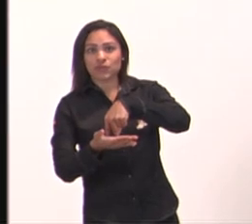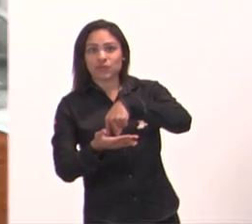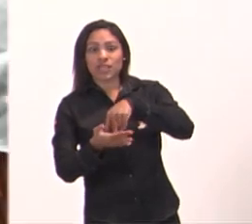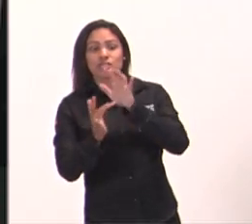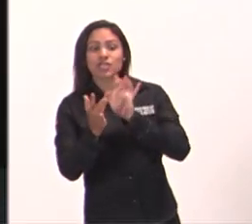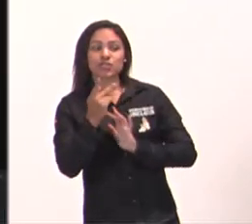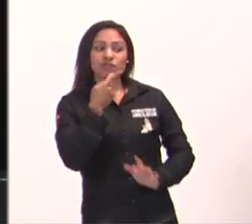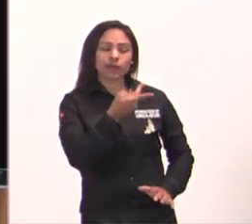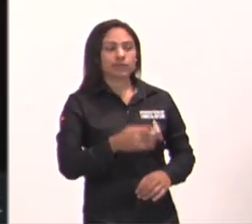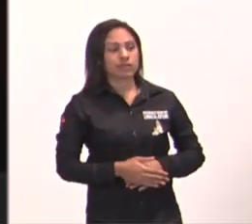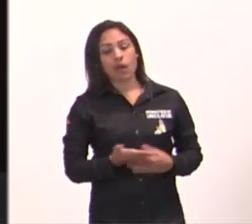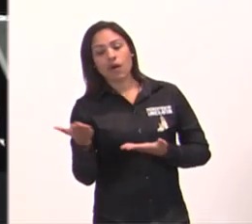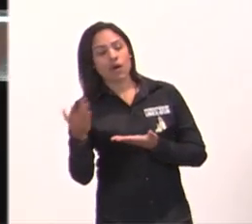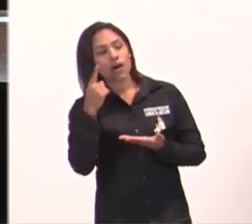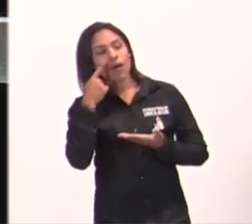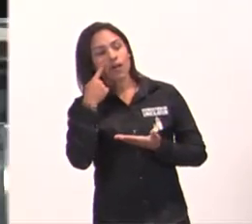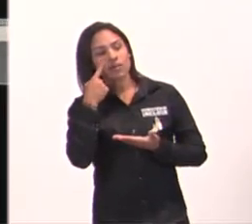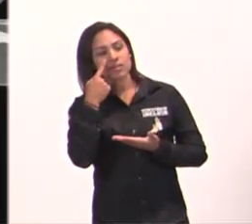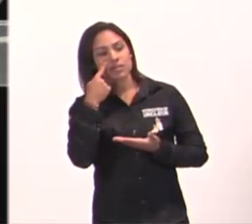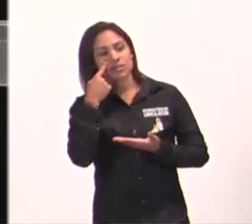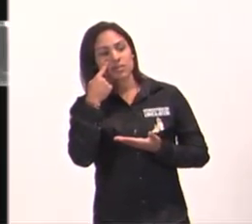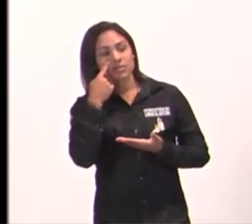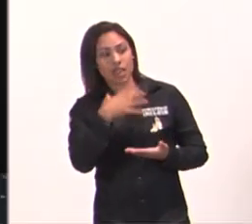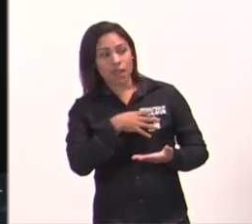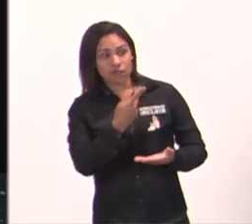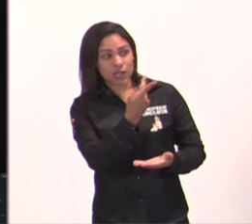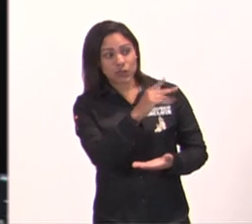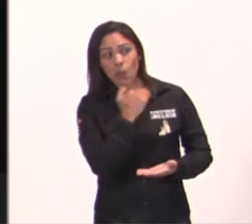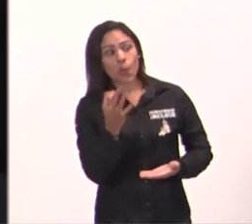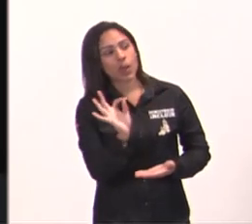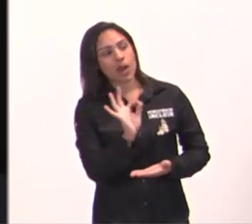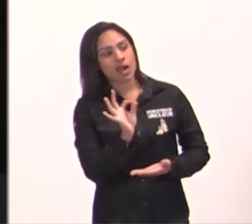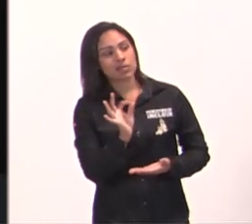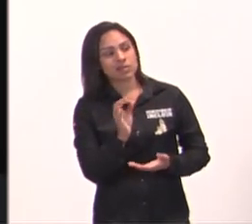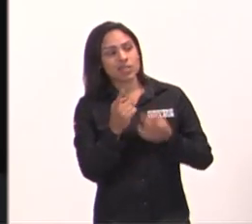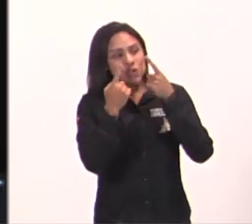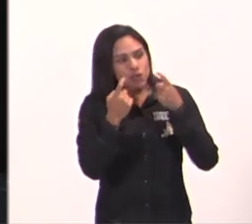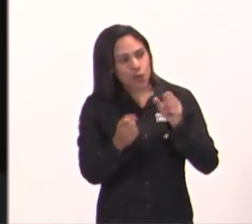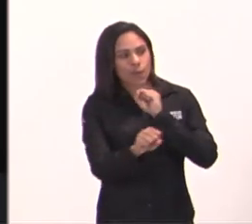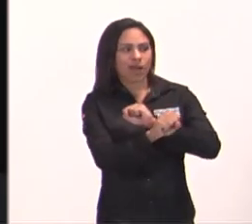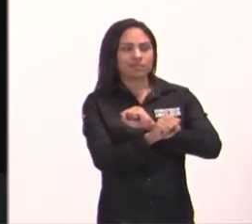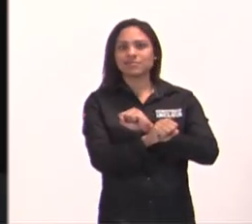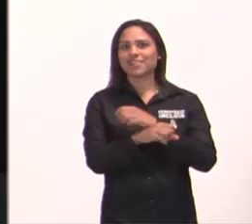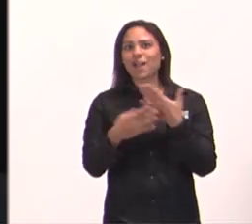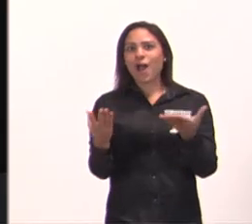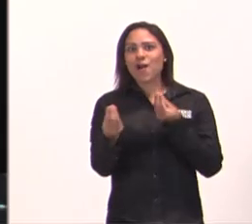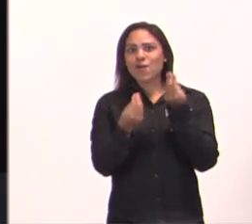que Deus é esse, que se preocupa com a viúva pobre, que Deus é esse, que se preocupa com a tua lágrima,